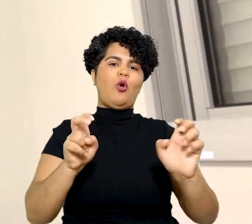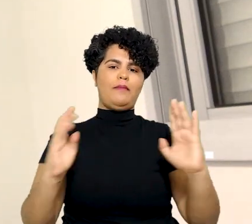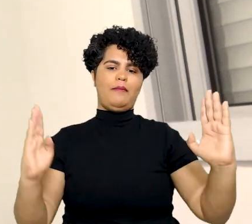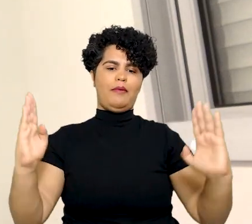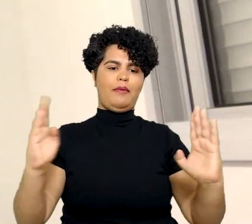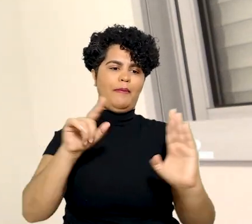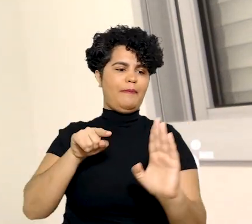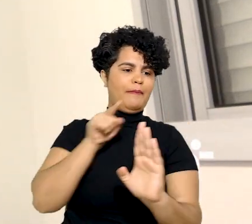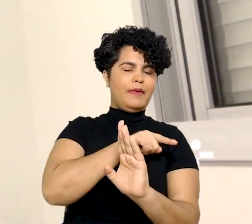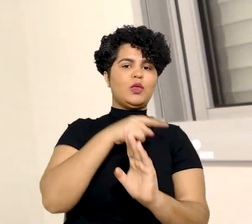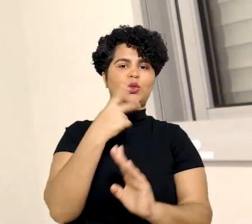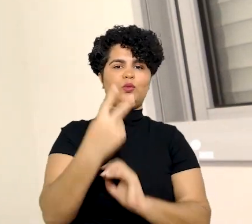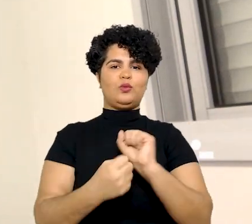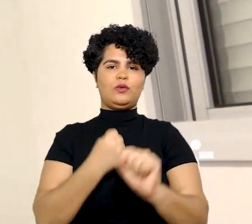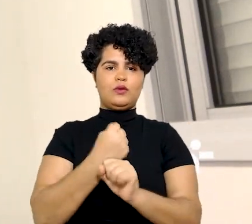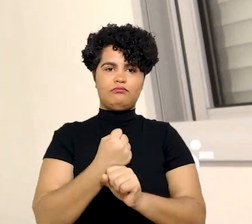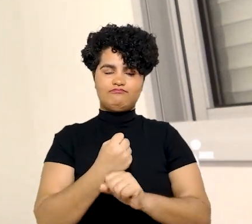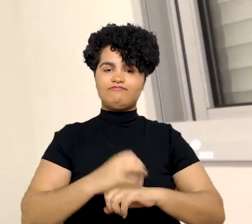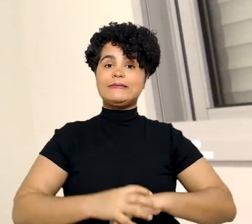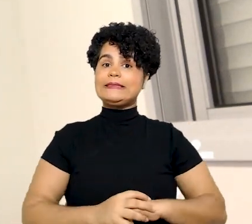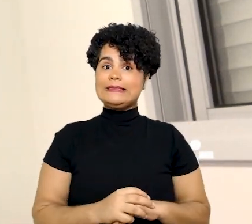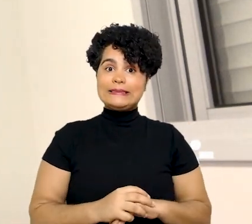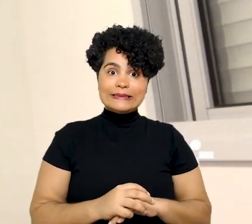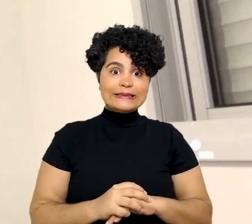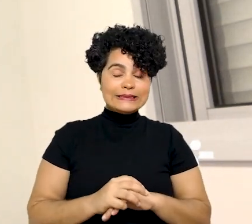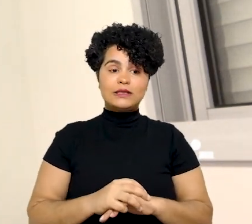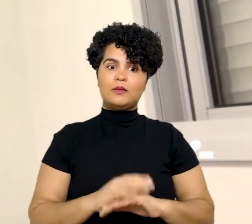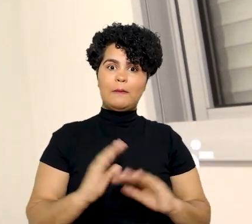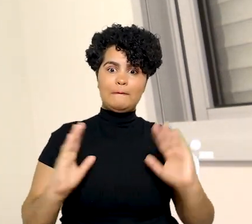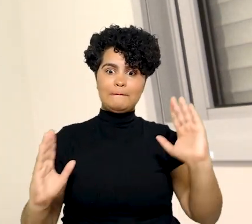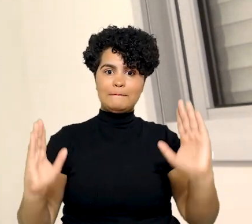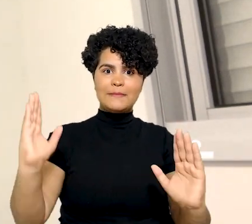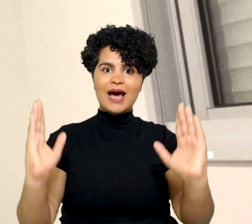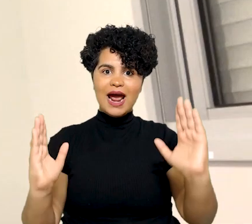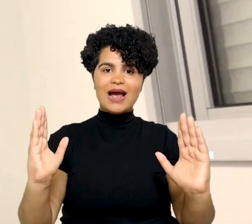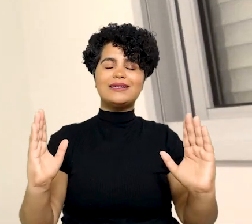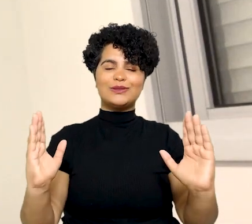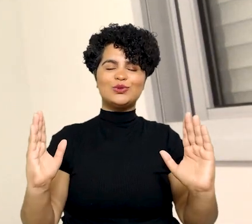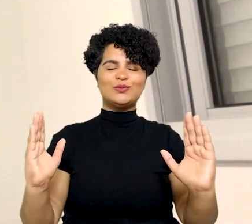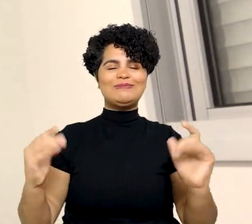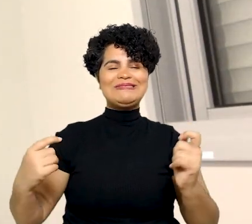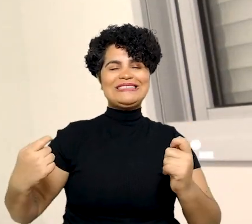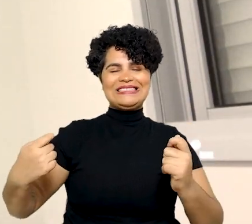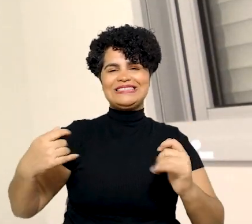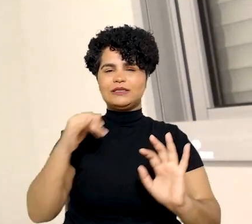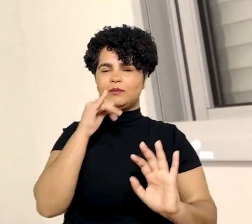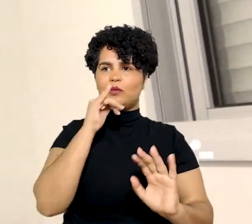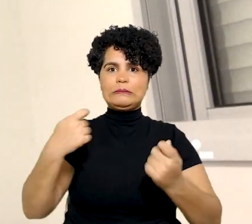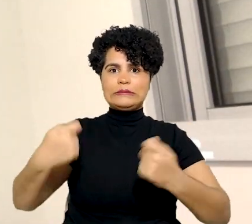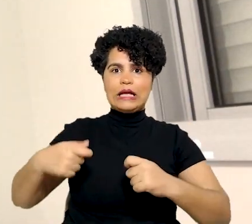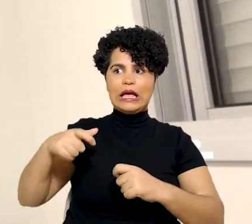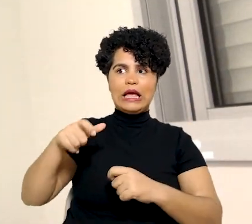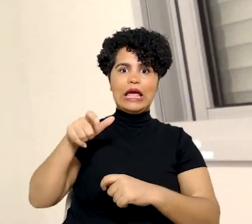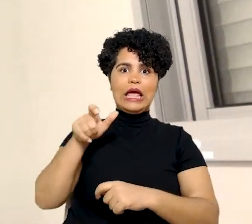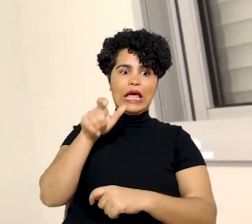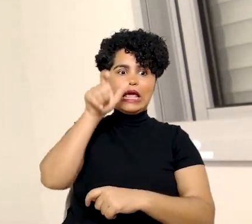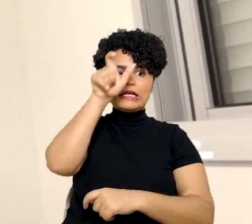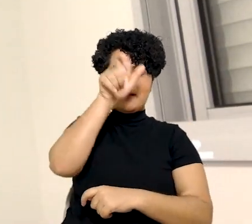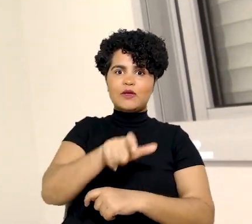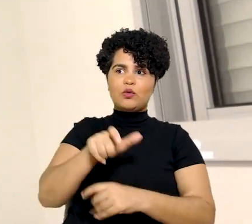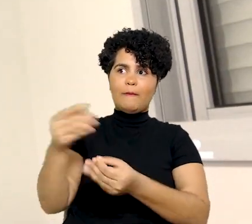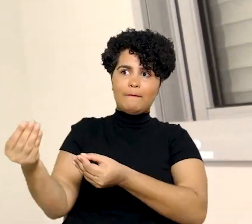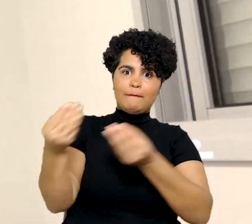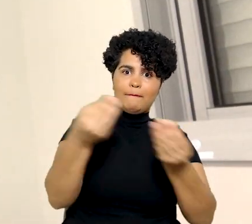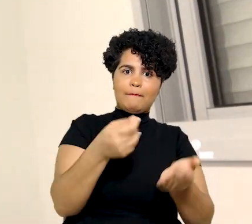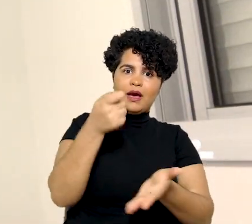em prescrição intercorrente. Não havendo-se falar em fluência do prazo prescricional, quando a medida couber ou ao